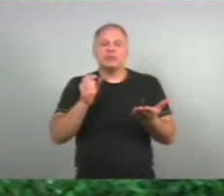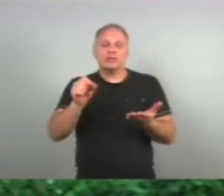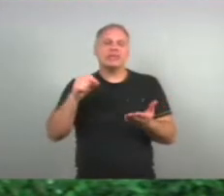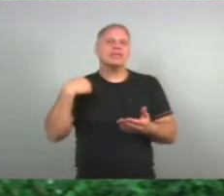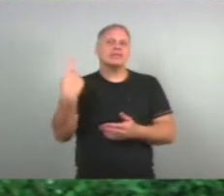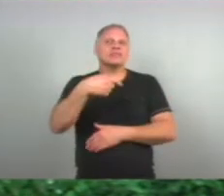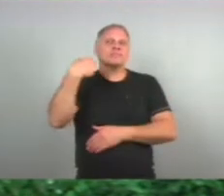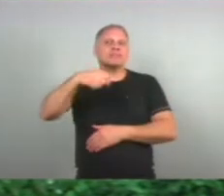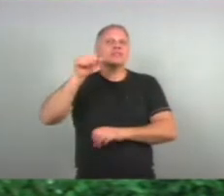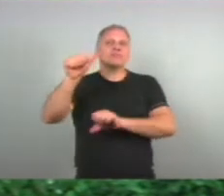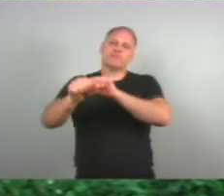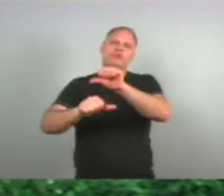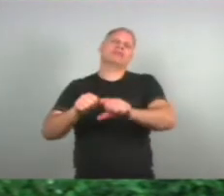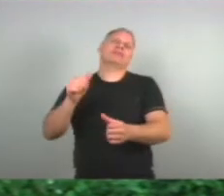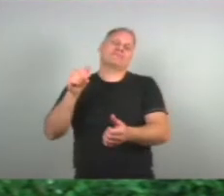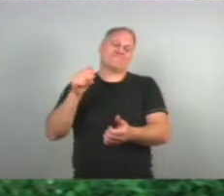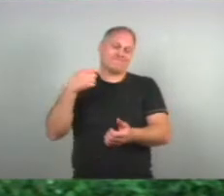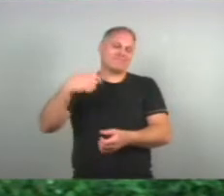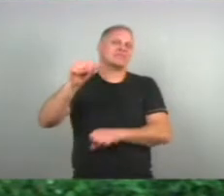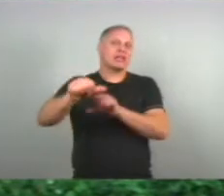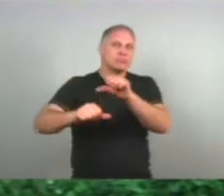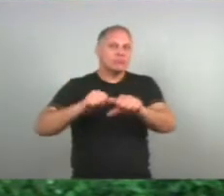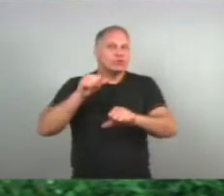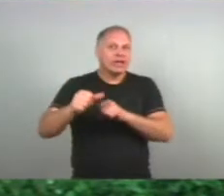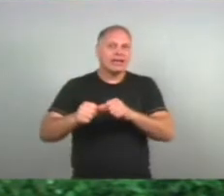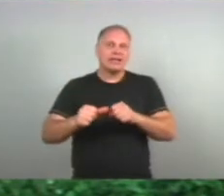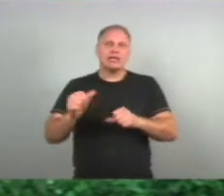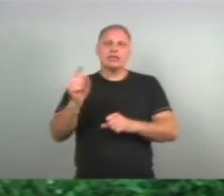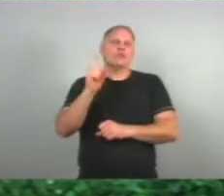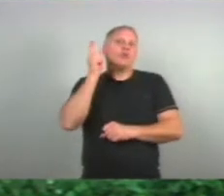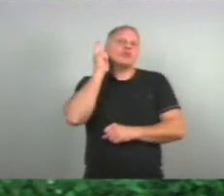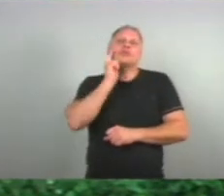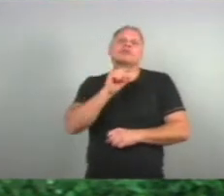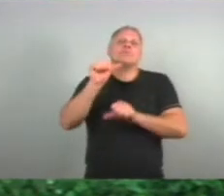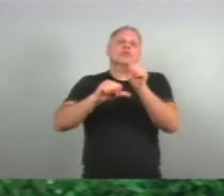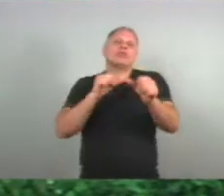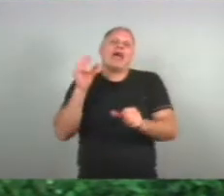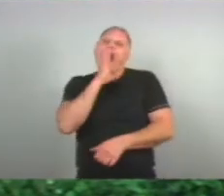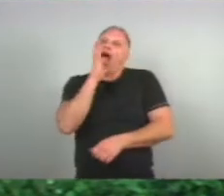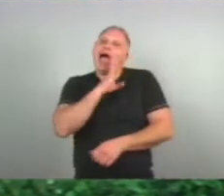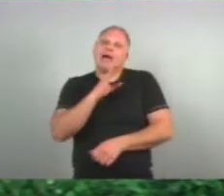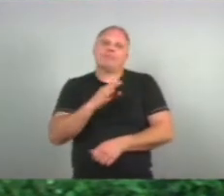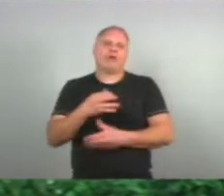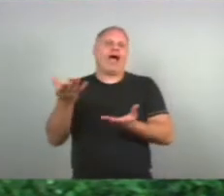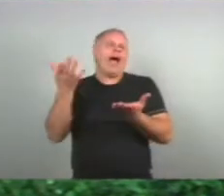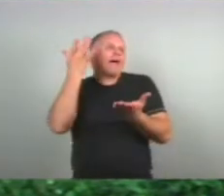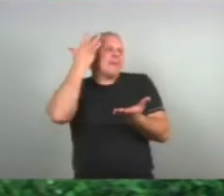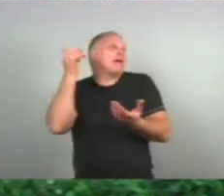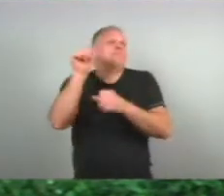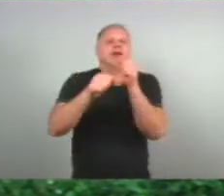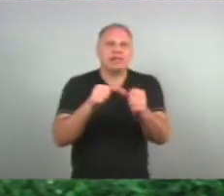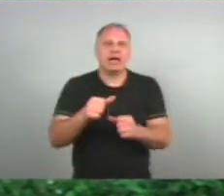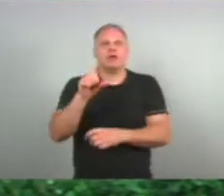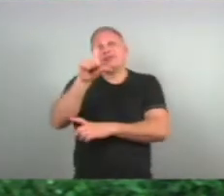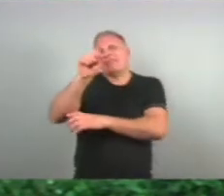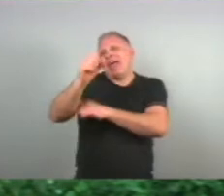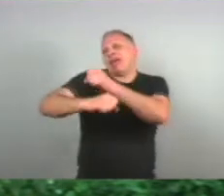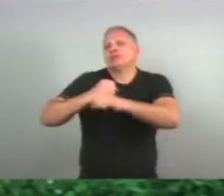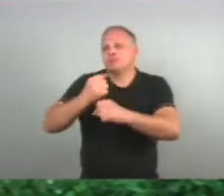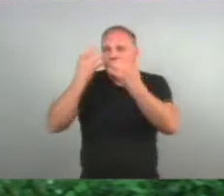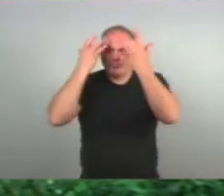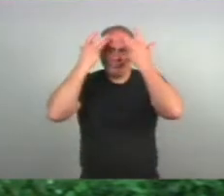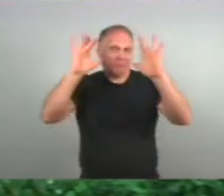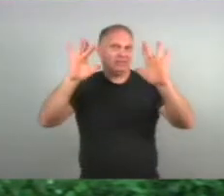precisa mudar E a gente E eu não digo Que nós vamos conseguir De hoje para amanhã Daqui 10 anos Não